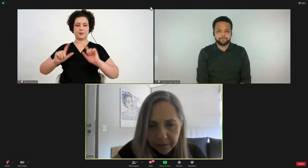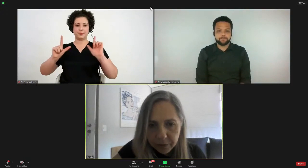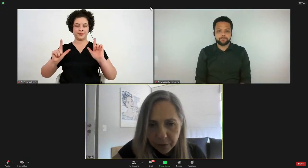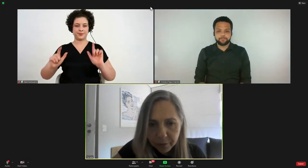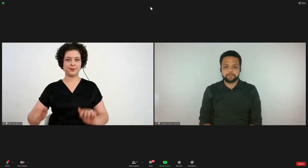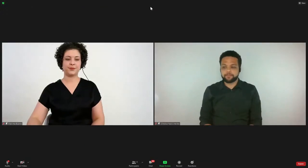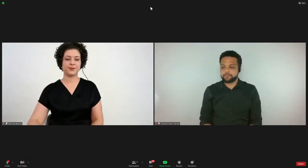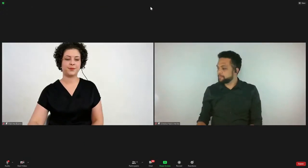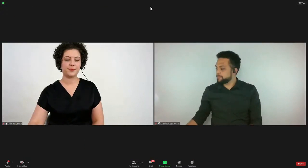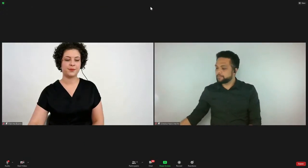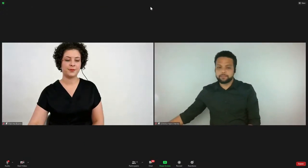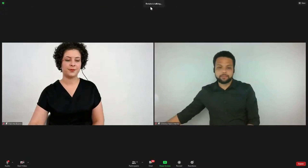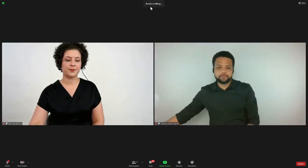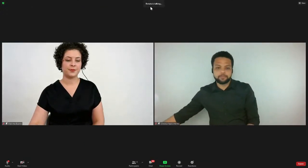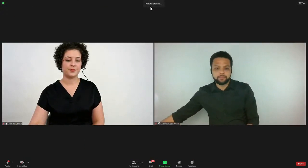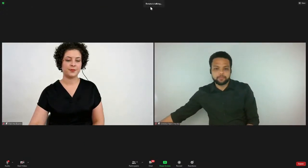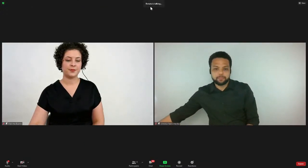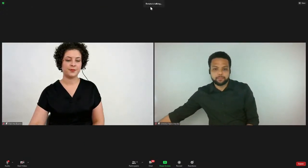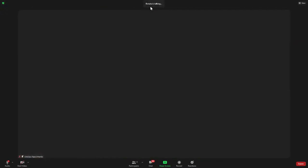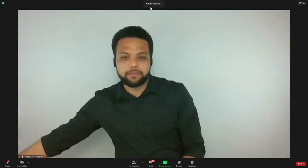tela, só um minuto.